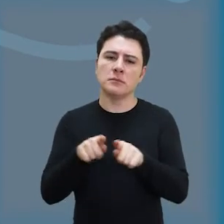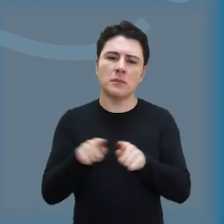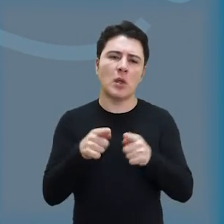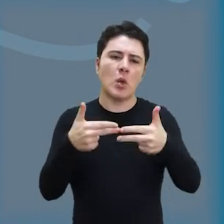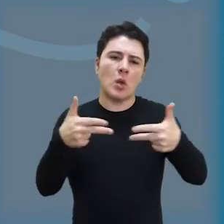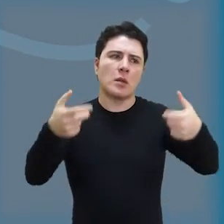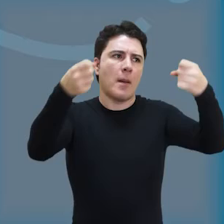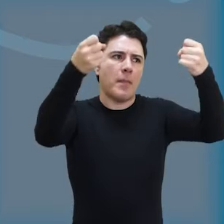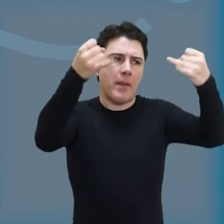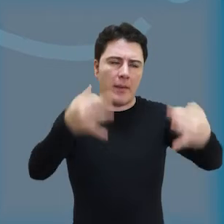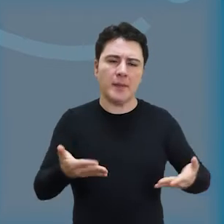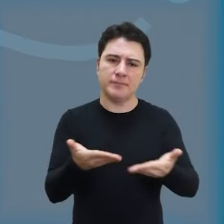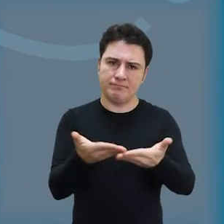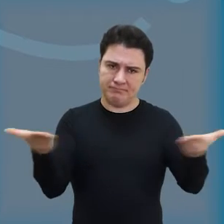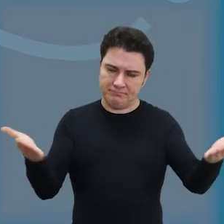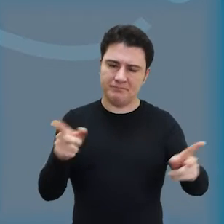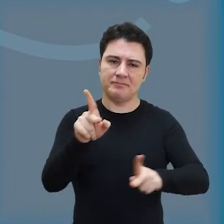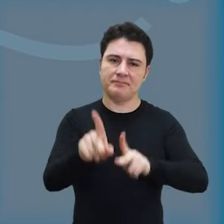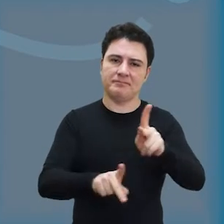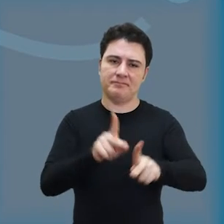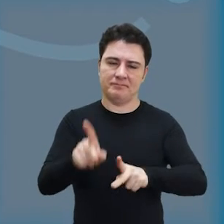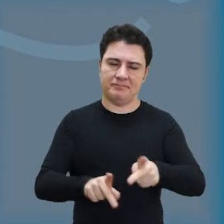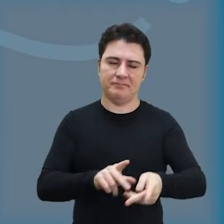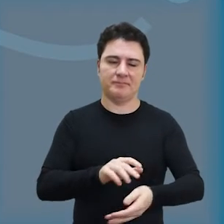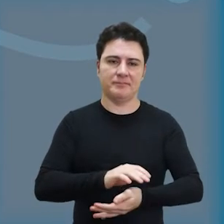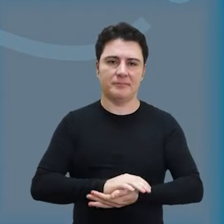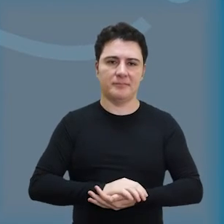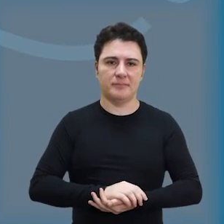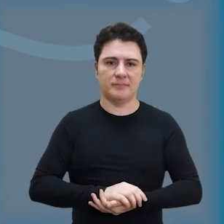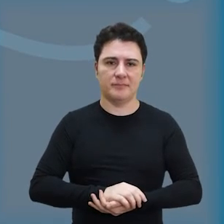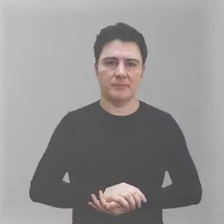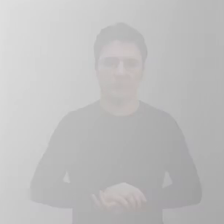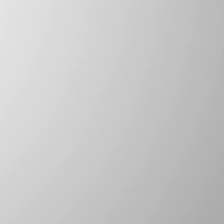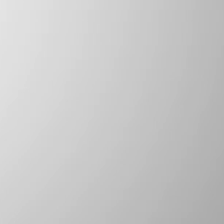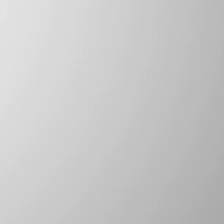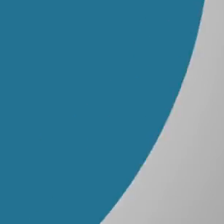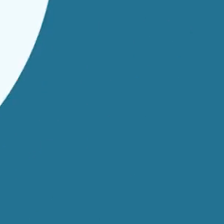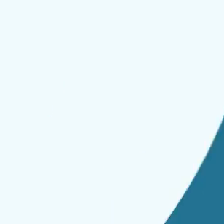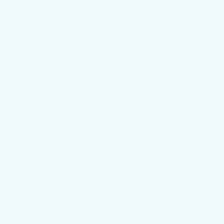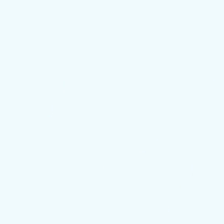fiscalização e principalmente para prestarmos contas à nossa população.